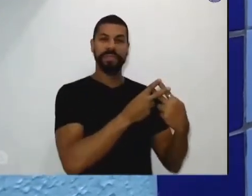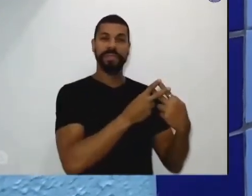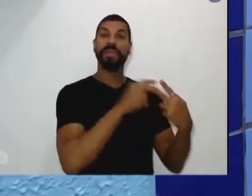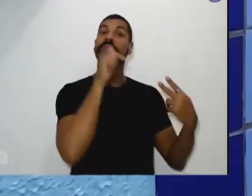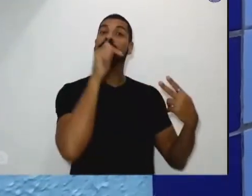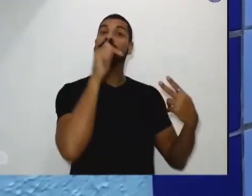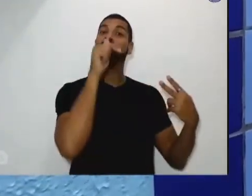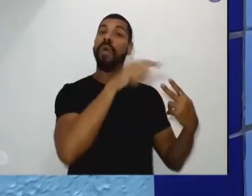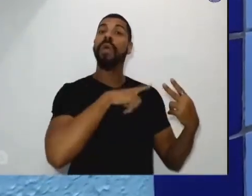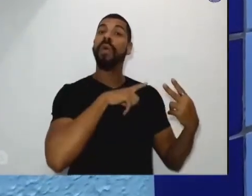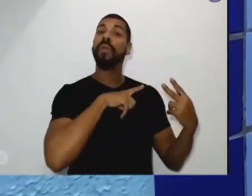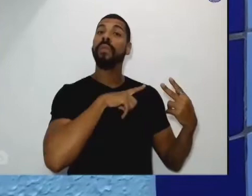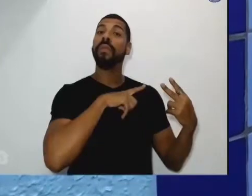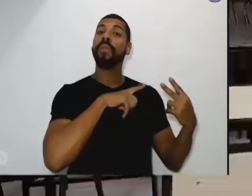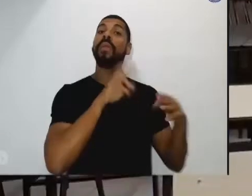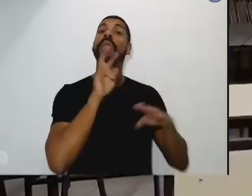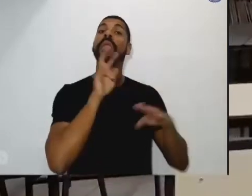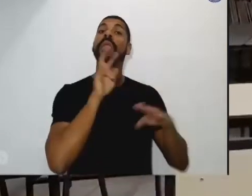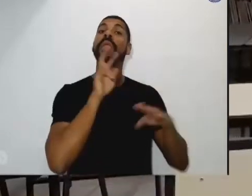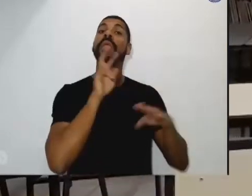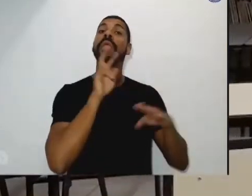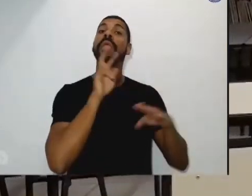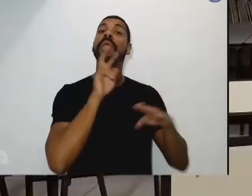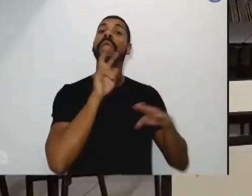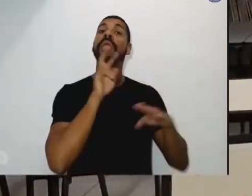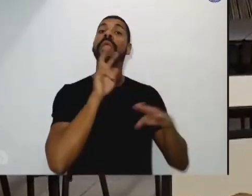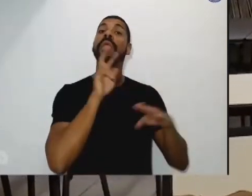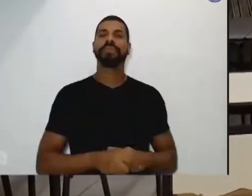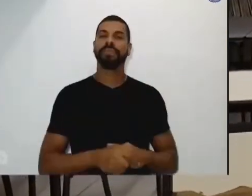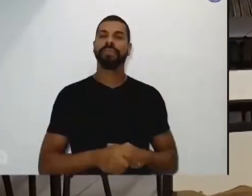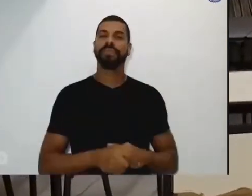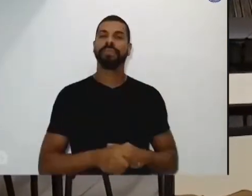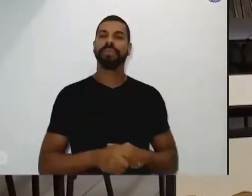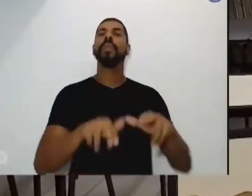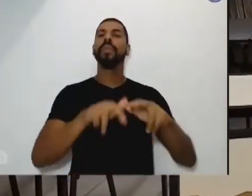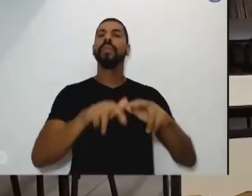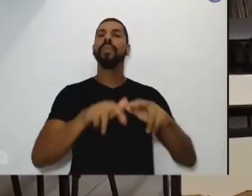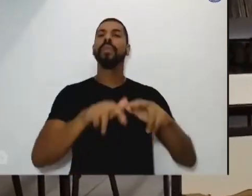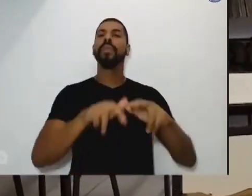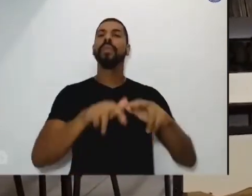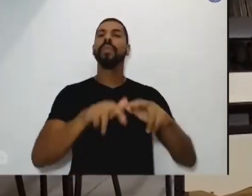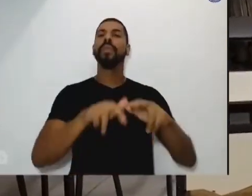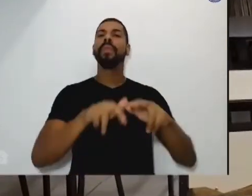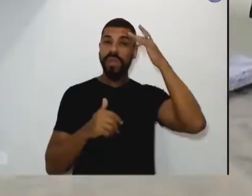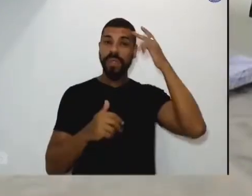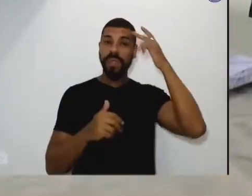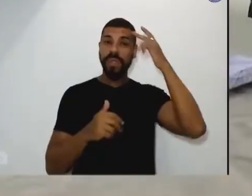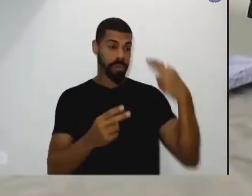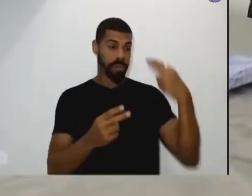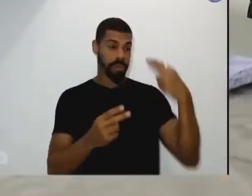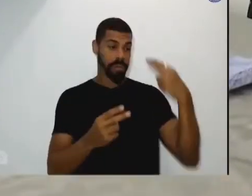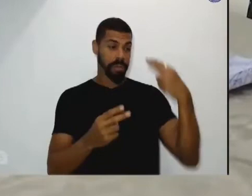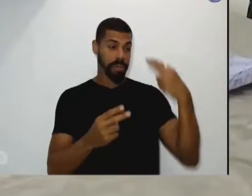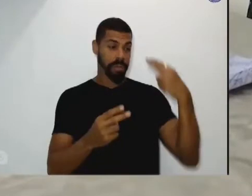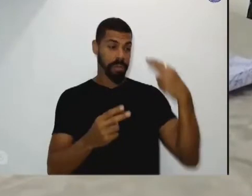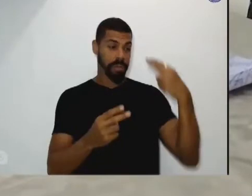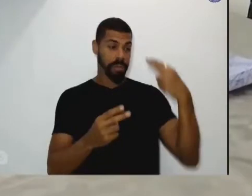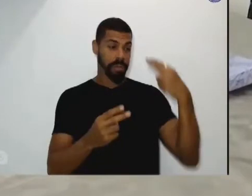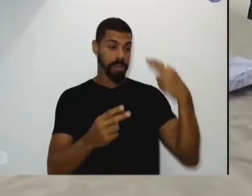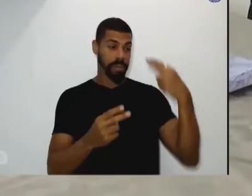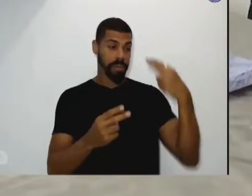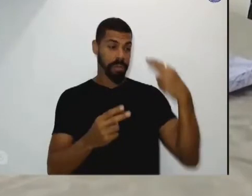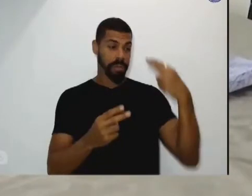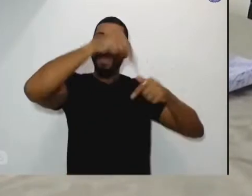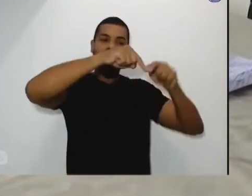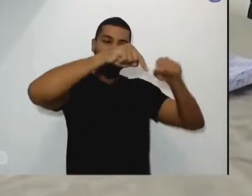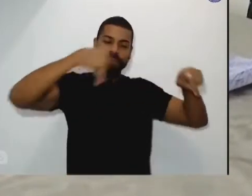dos nossos recuperandos. As pessoas são presas, mas ali dentro elas têm a possibilidade